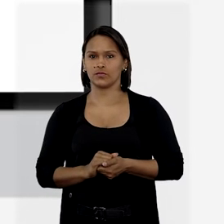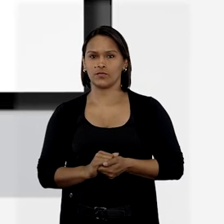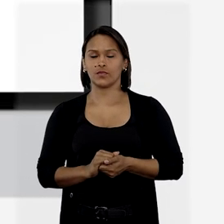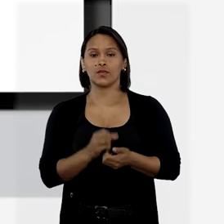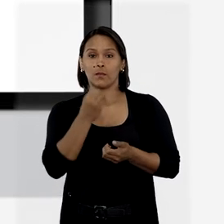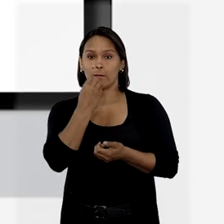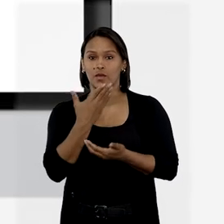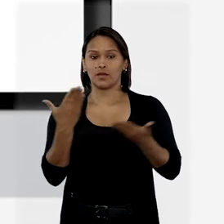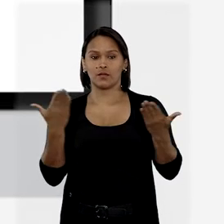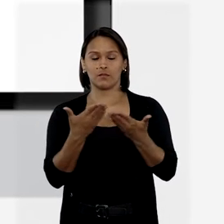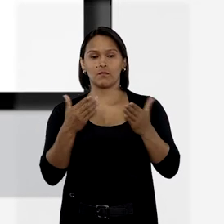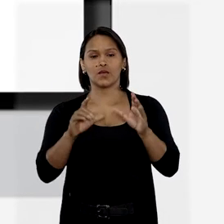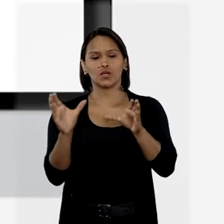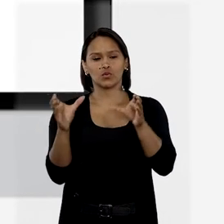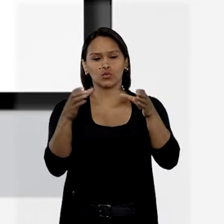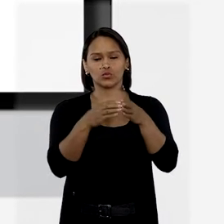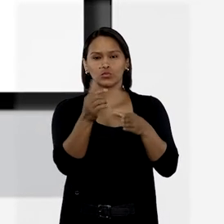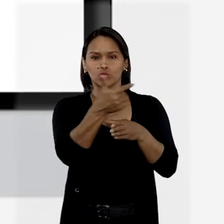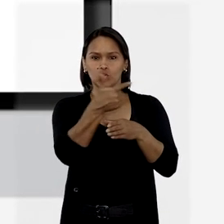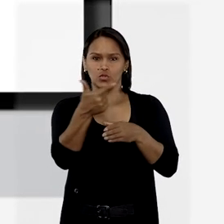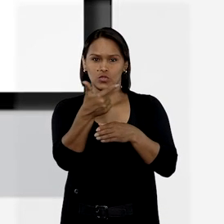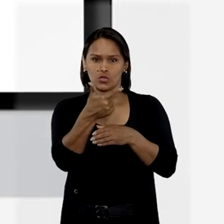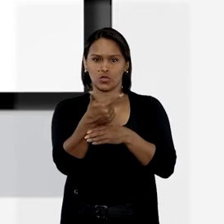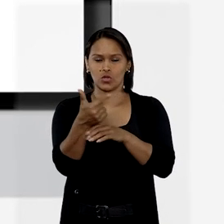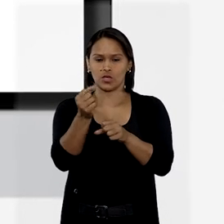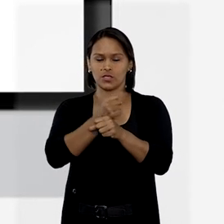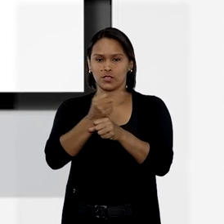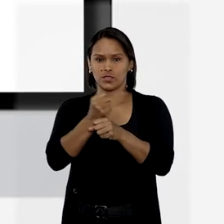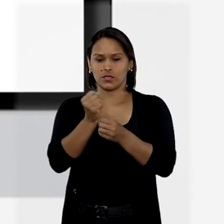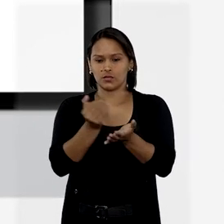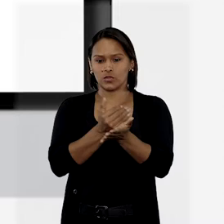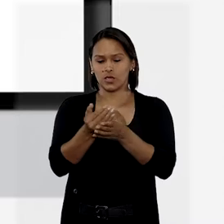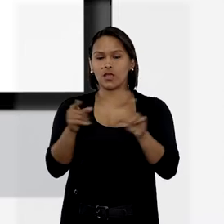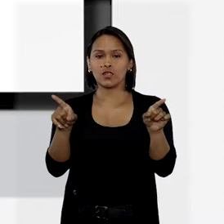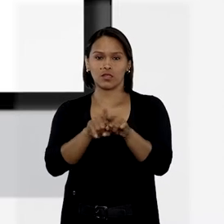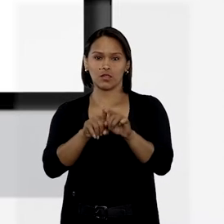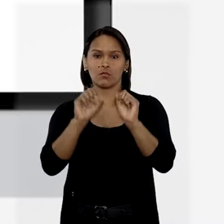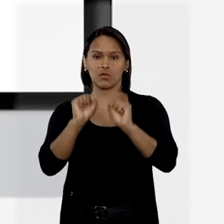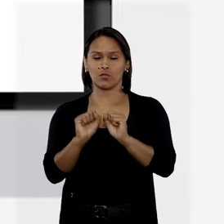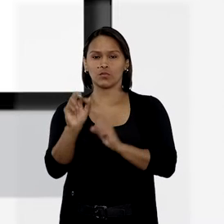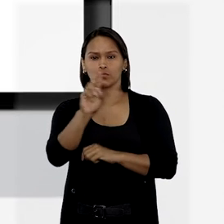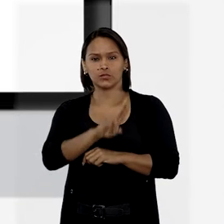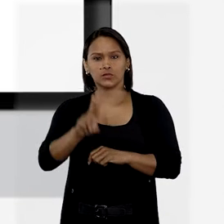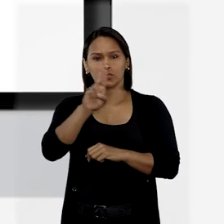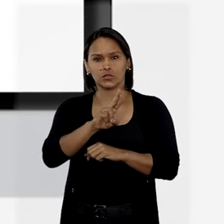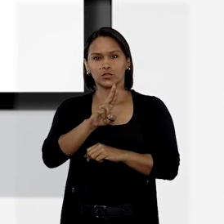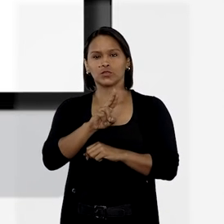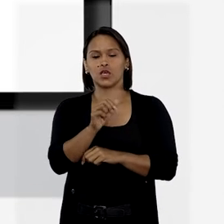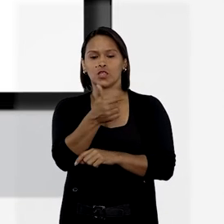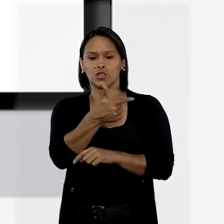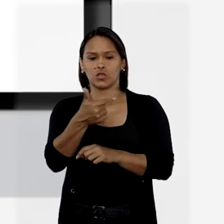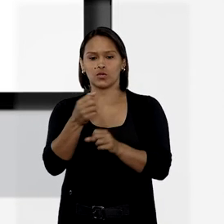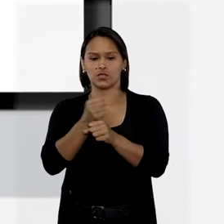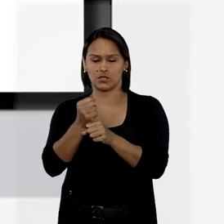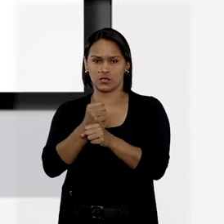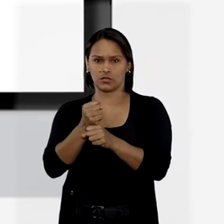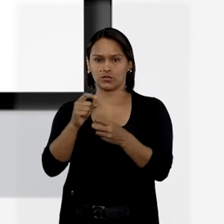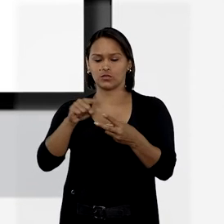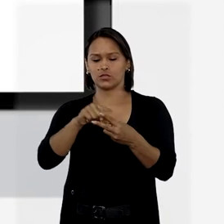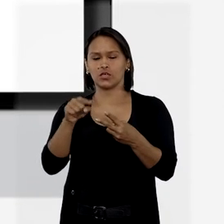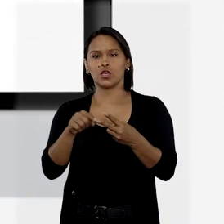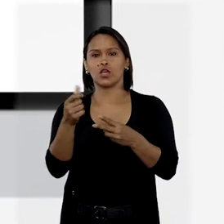Muito bem, para o núcleo Dois Primeiros Anos, também podem ser usadas as inspeções dois anos,